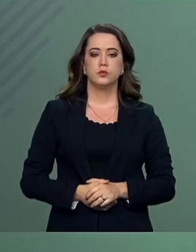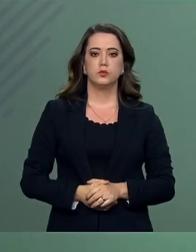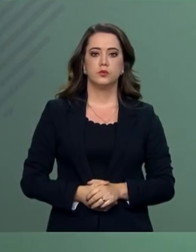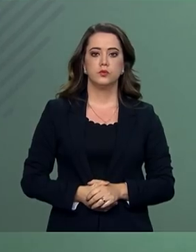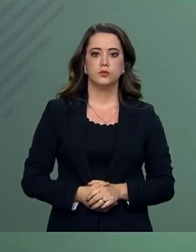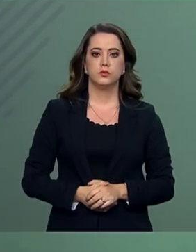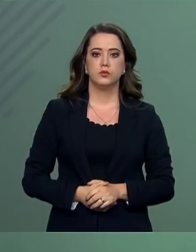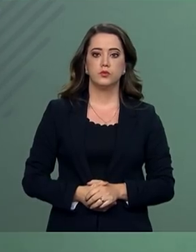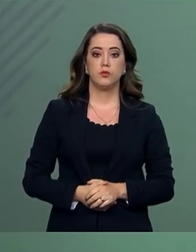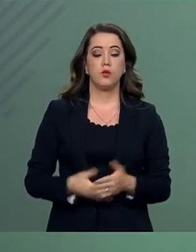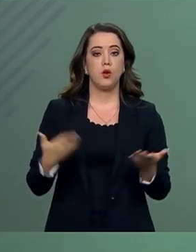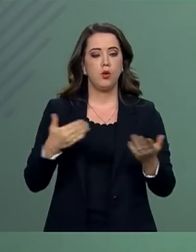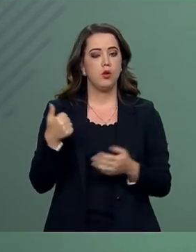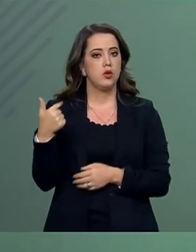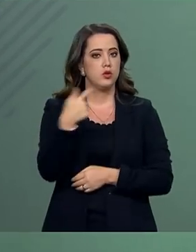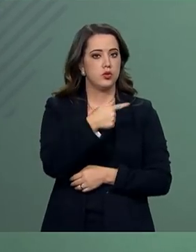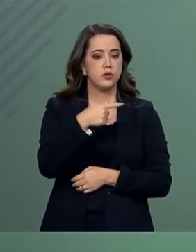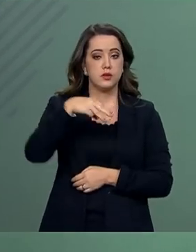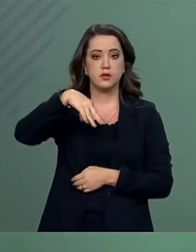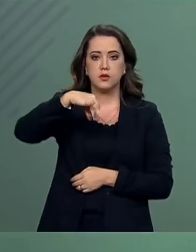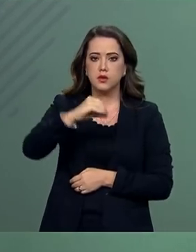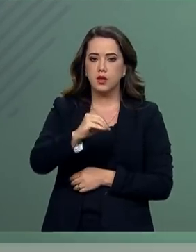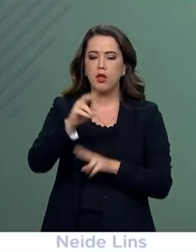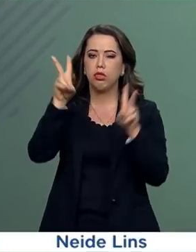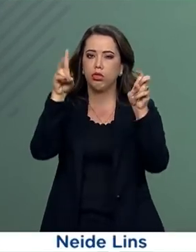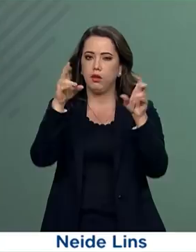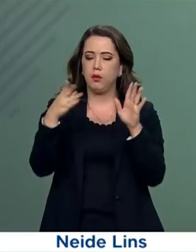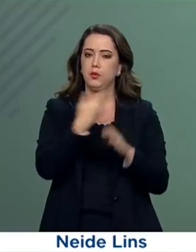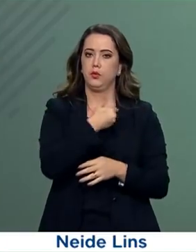Grifing 17 de maio, assuntos do governo.